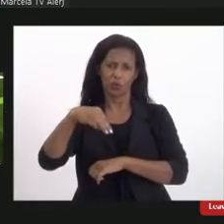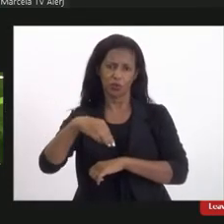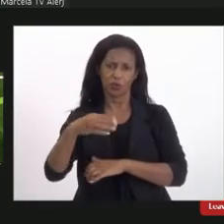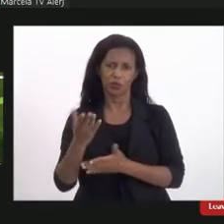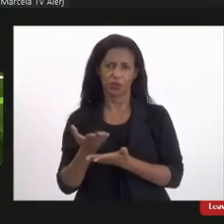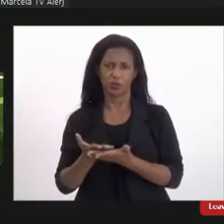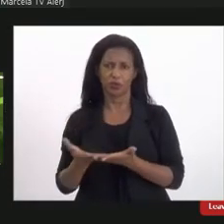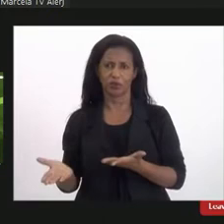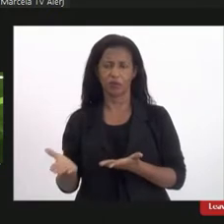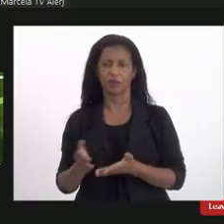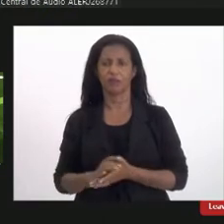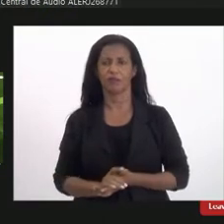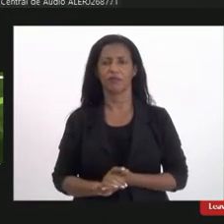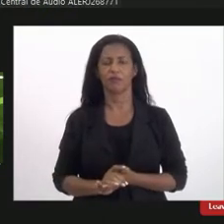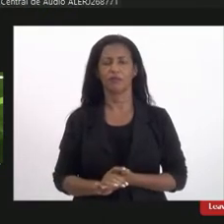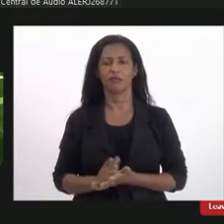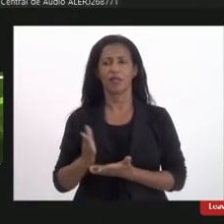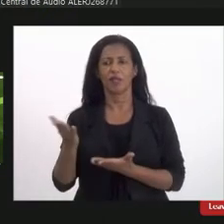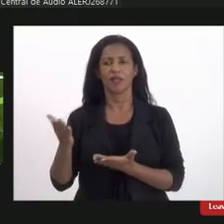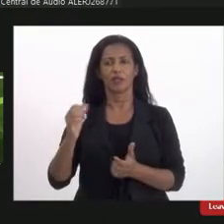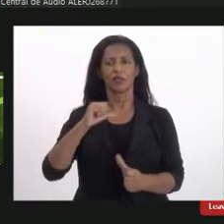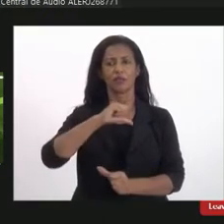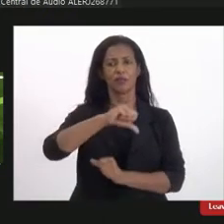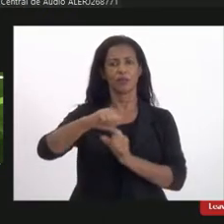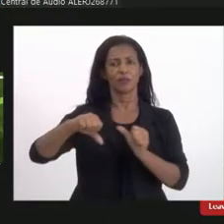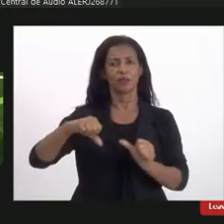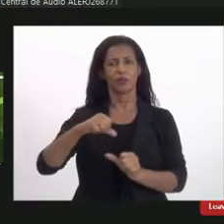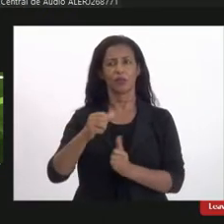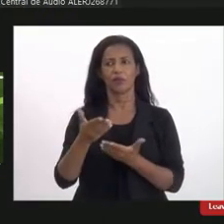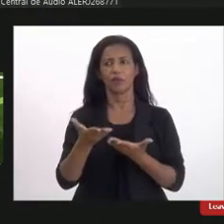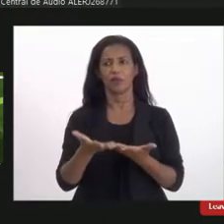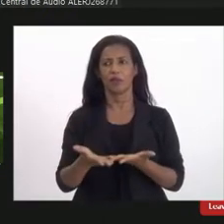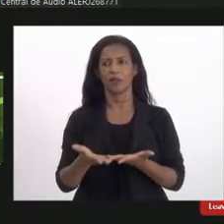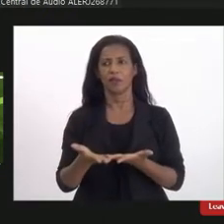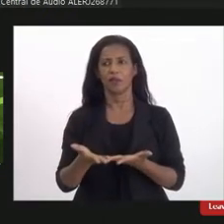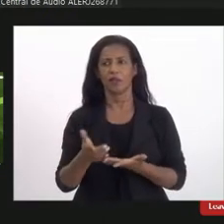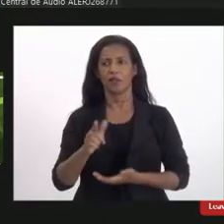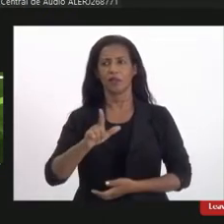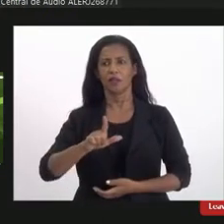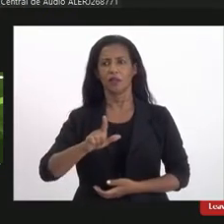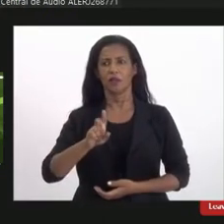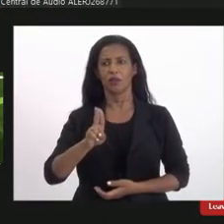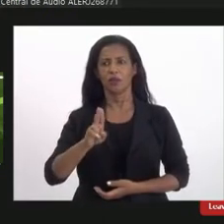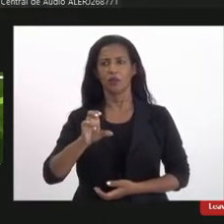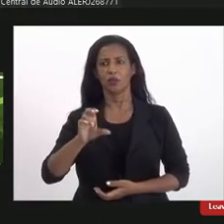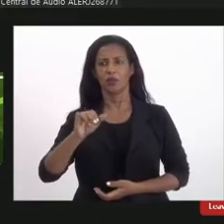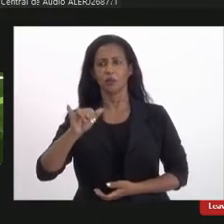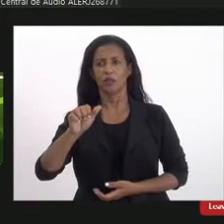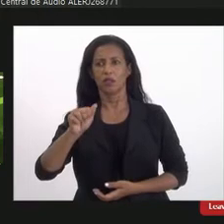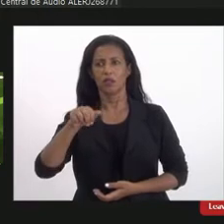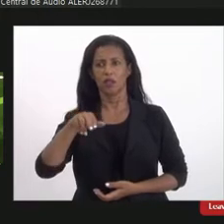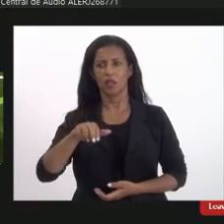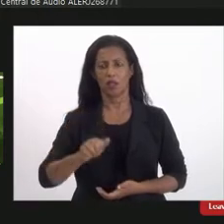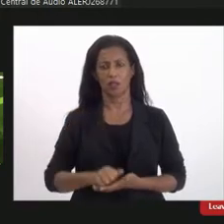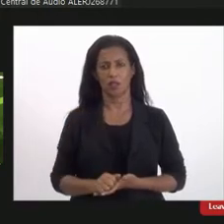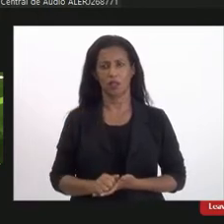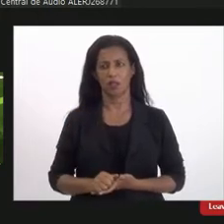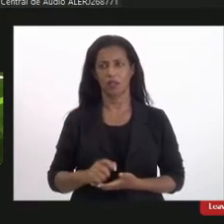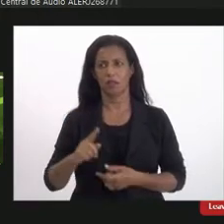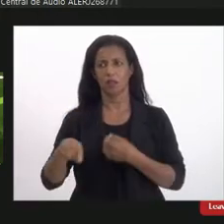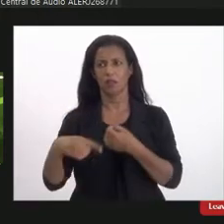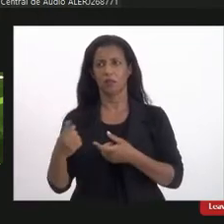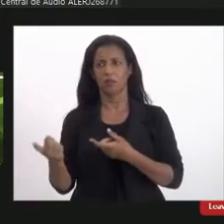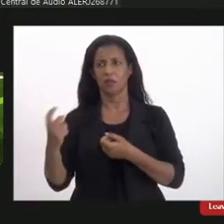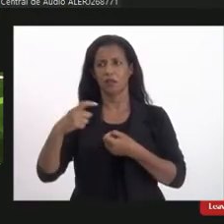a gente vai passar a fala então pra Luciana e depois a Ana volta com essa